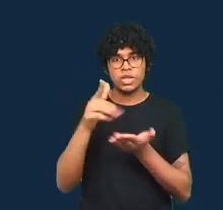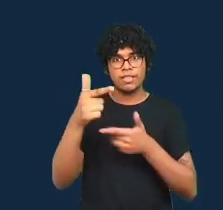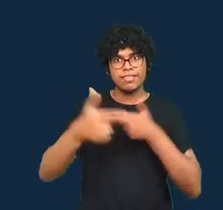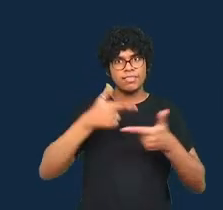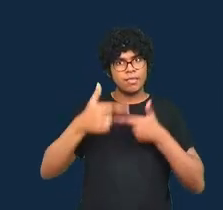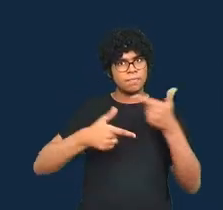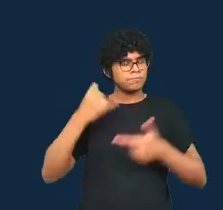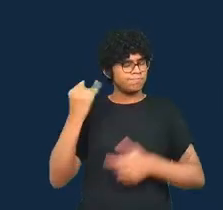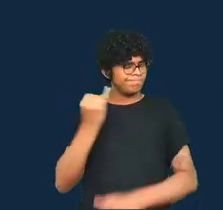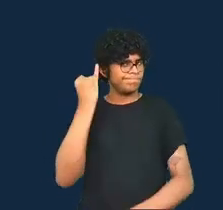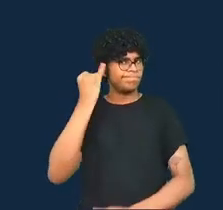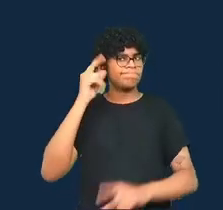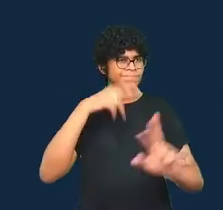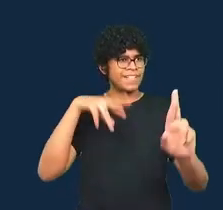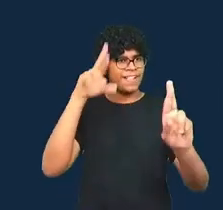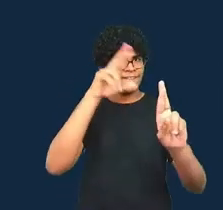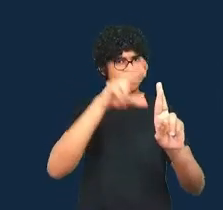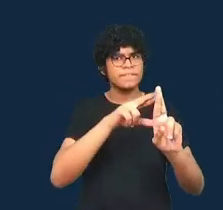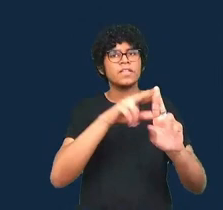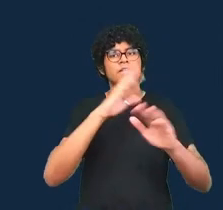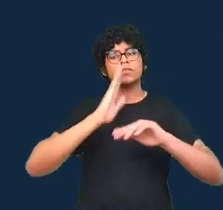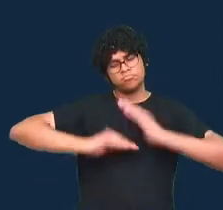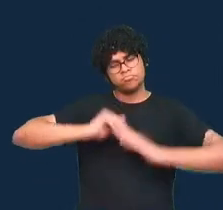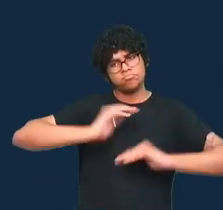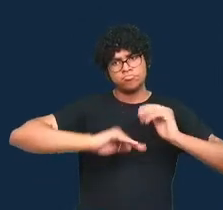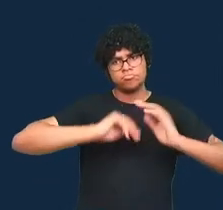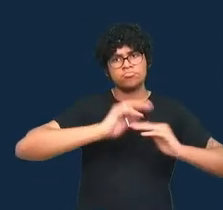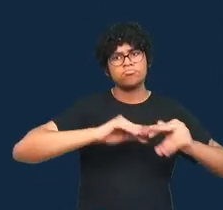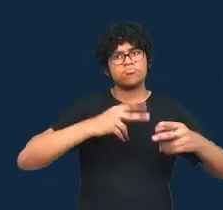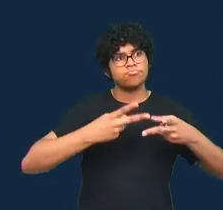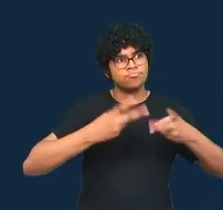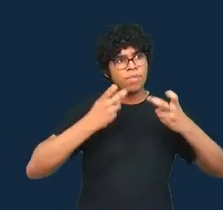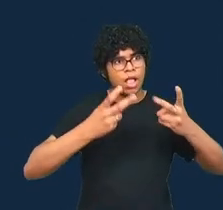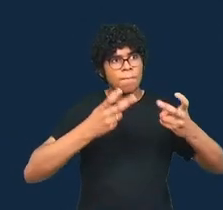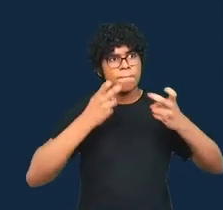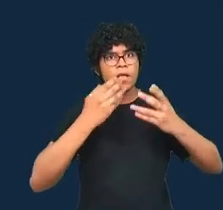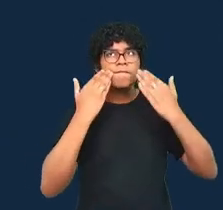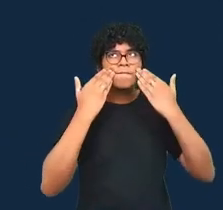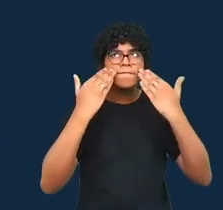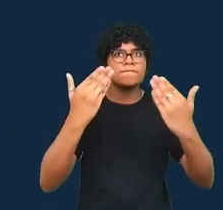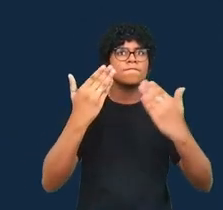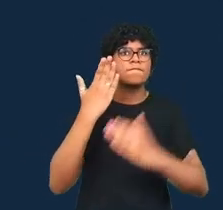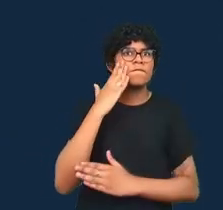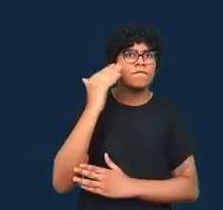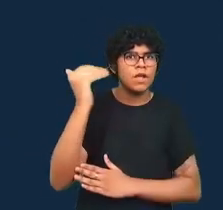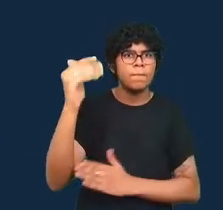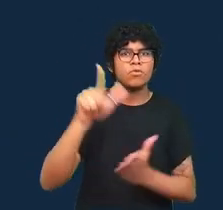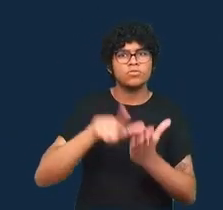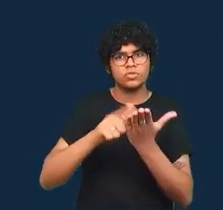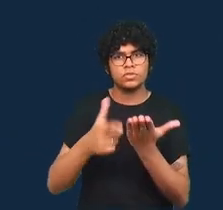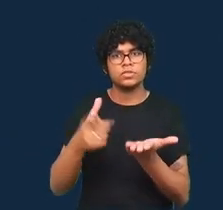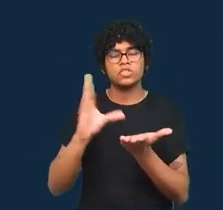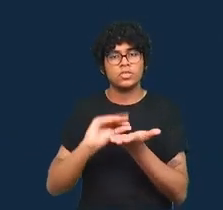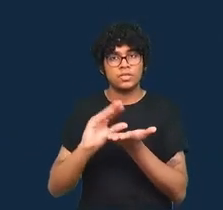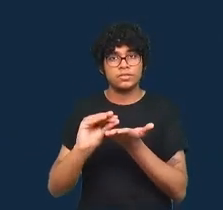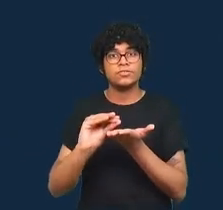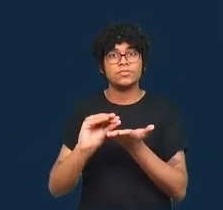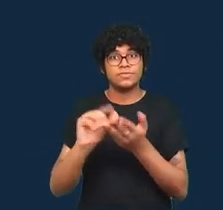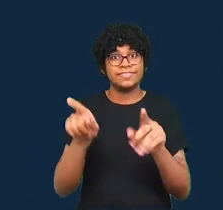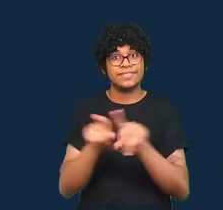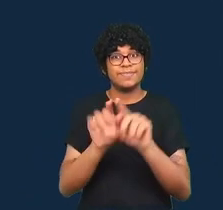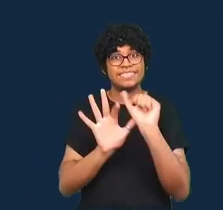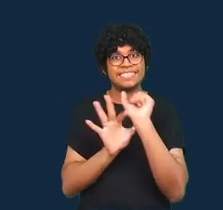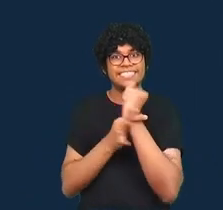importantes para construir esse reconhecimento do jornalismo de dados, incluindo a segurança desse